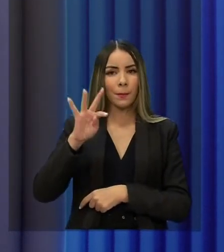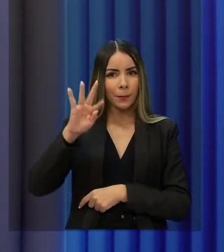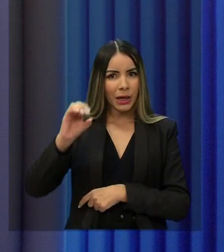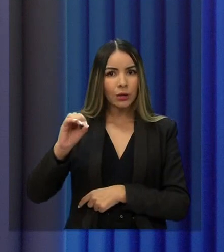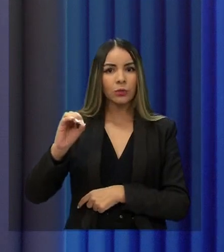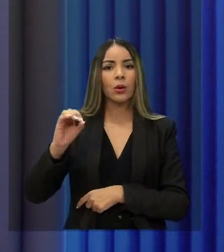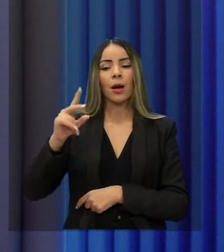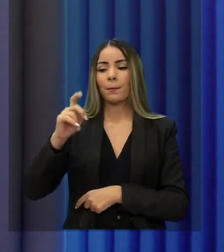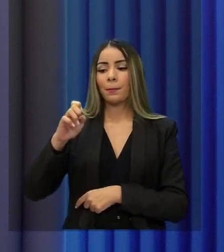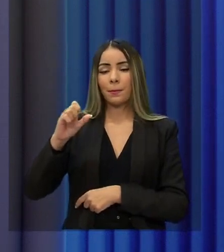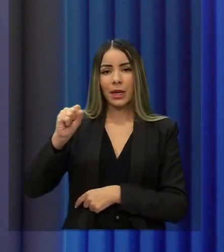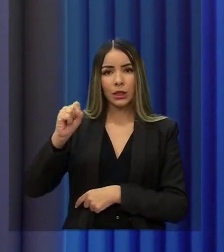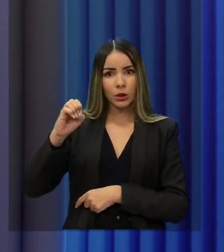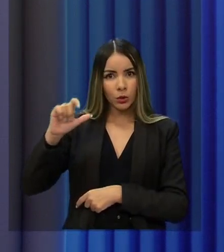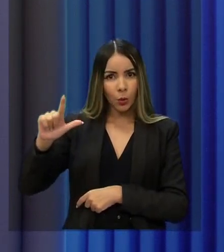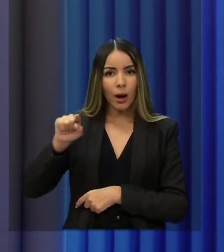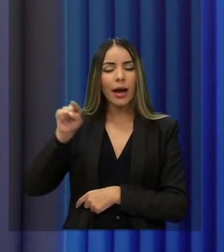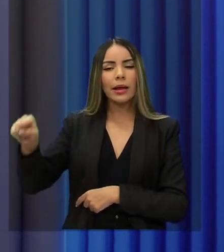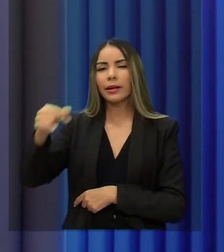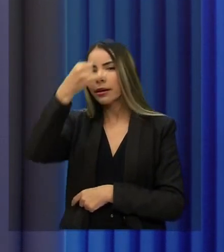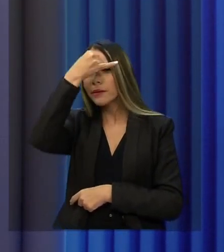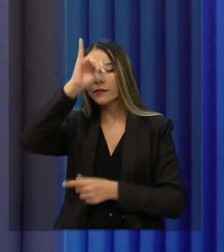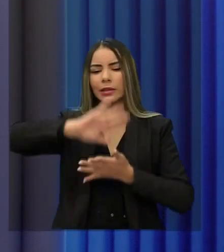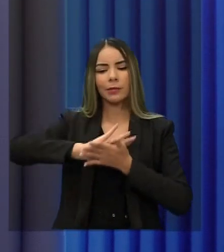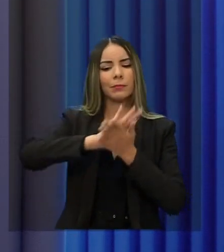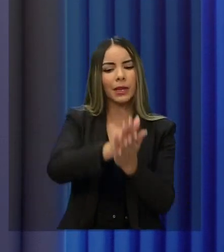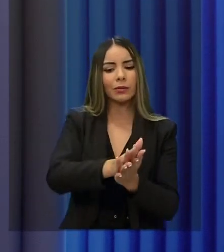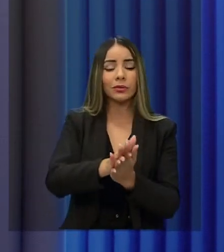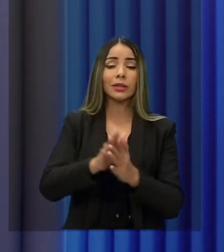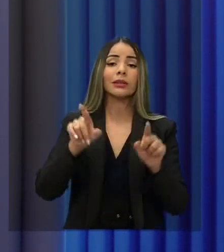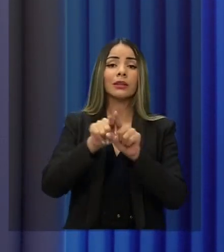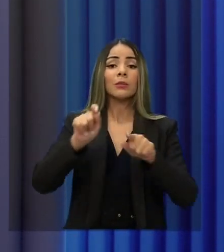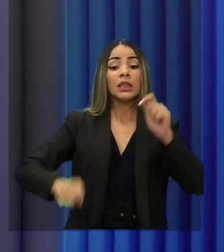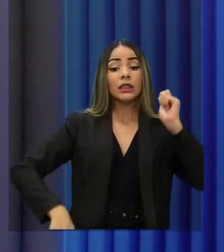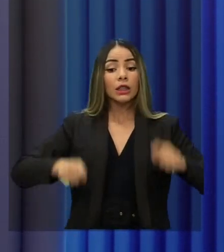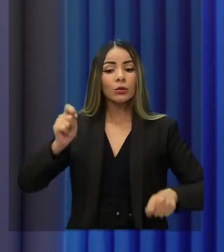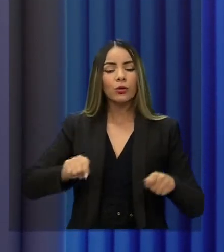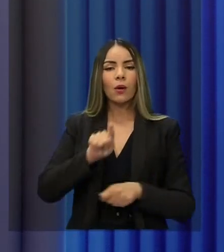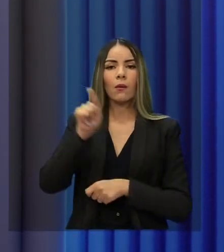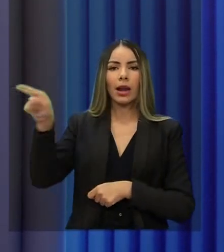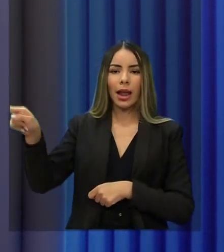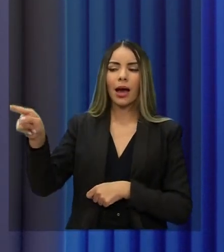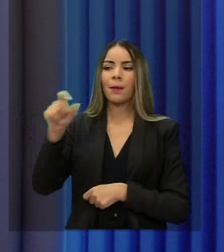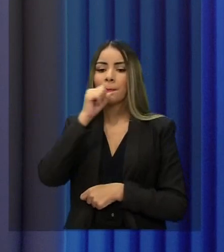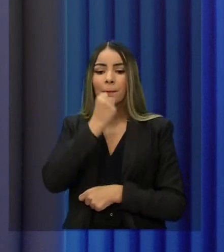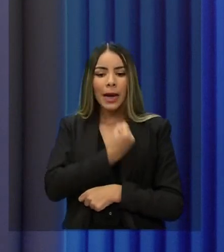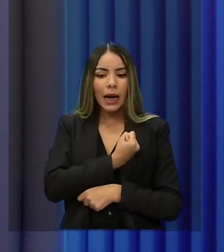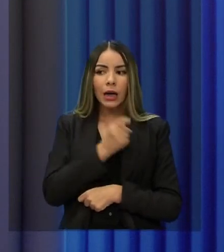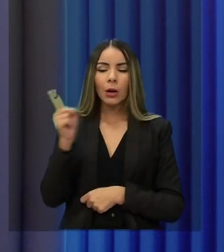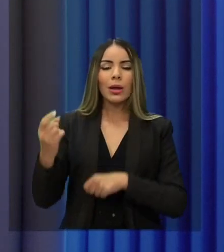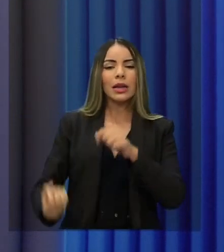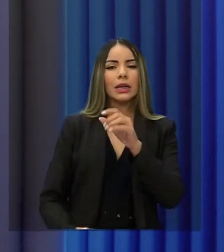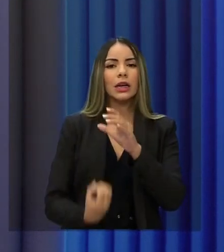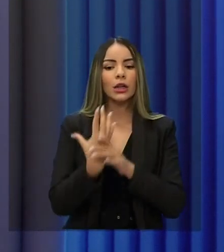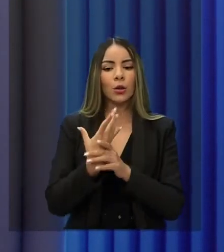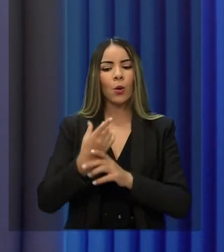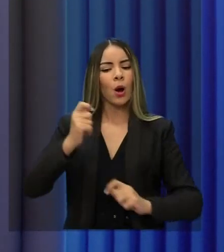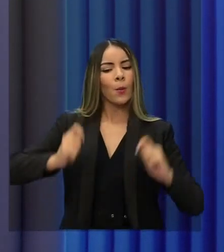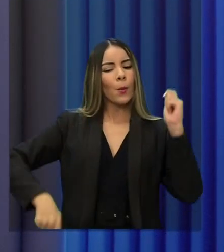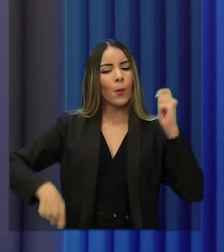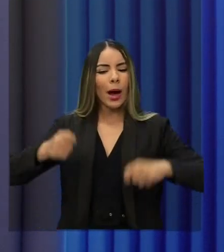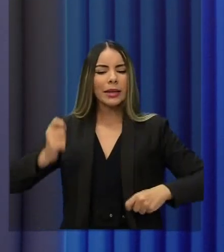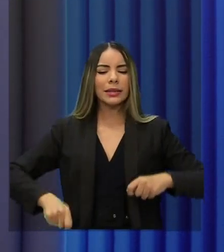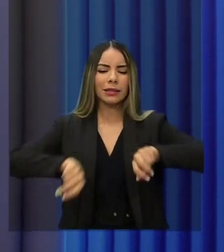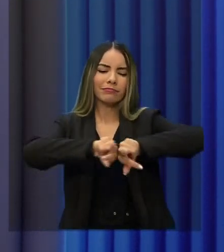combate ao preconceito. A gente teve recentemente o São João de Maracanãú e lá o prefeito inaugurou a quadrilha da diversidade, a quadrilha